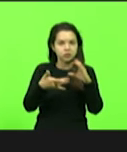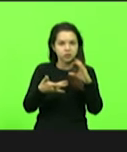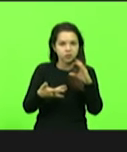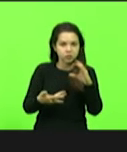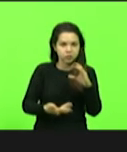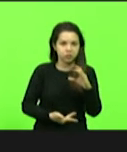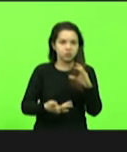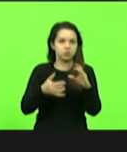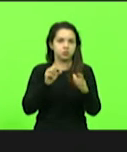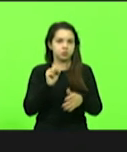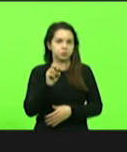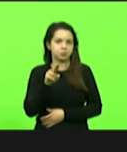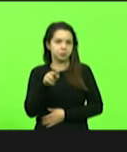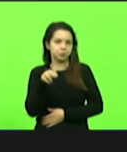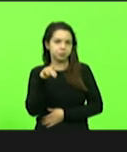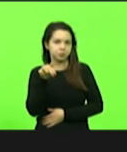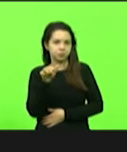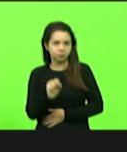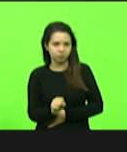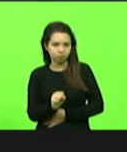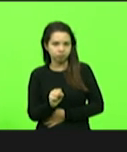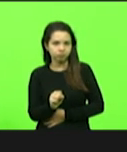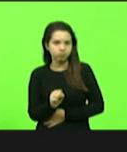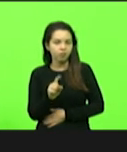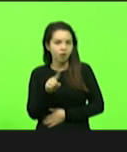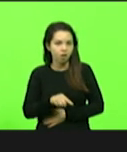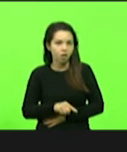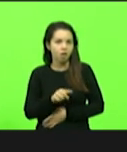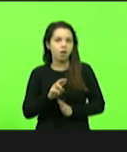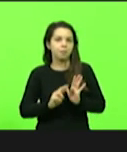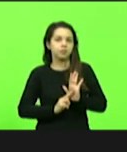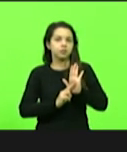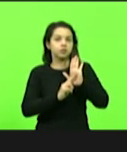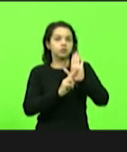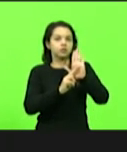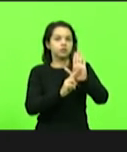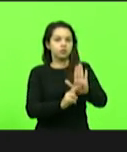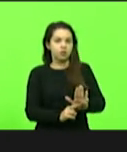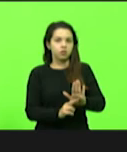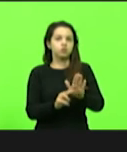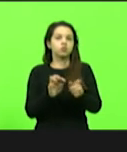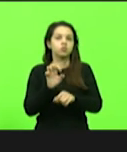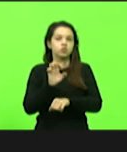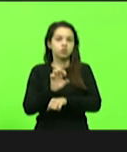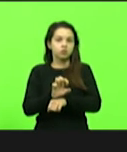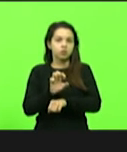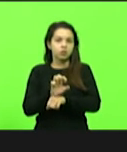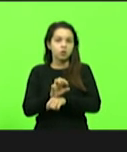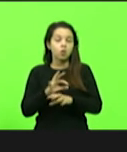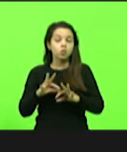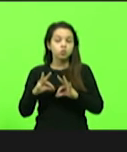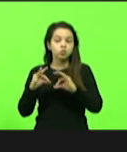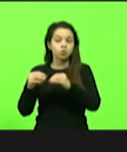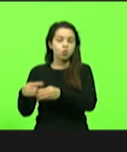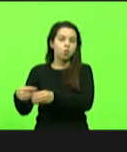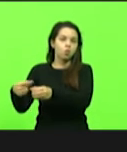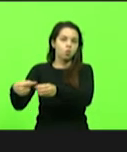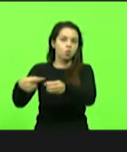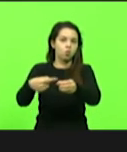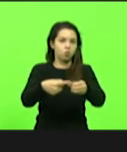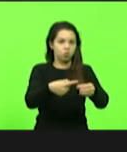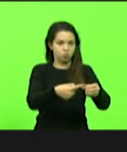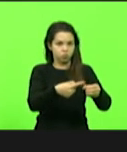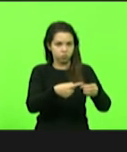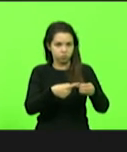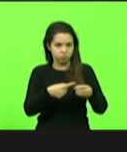Social, Maria Cláudia Goulart, criticou o formato das reuniões da Comissão Intergestores Bipartite, que tem como função articular e fazer a